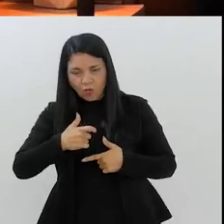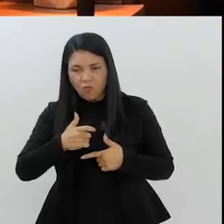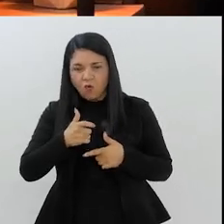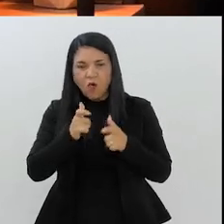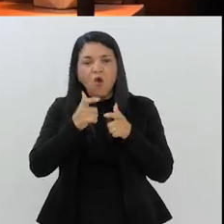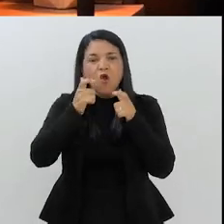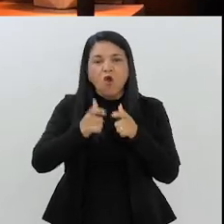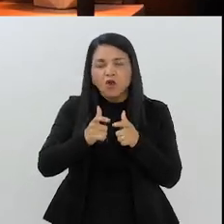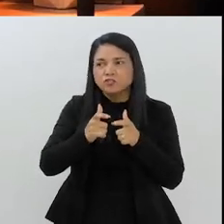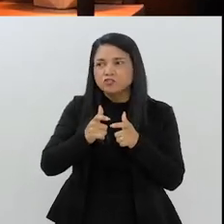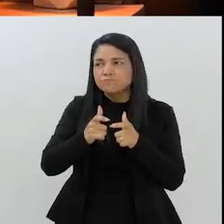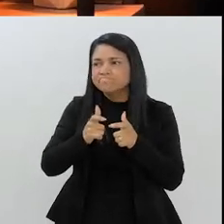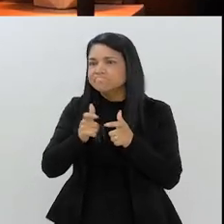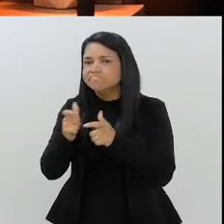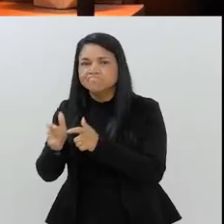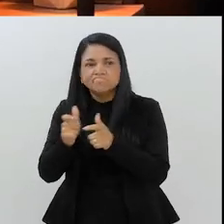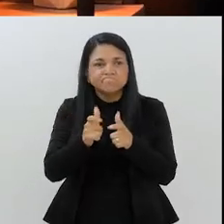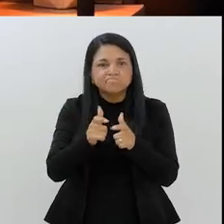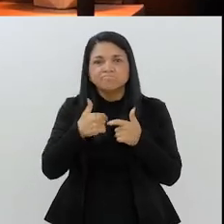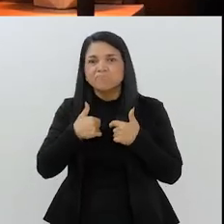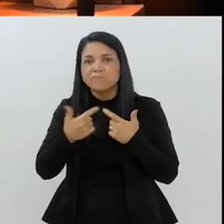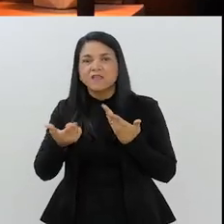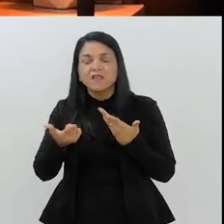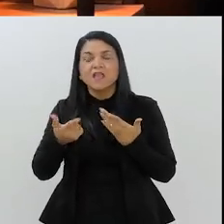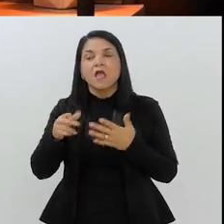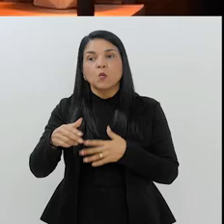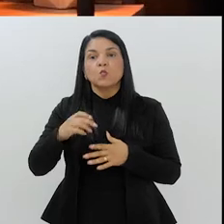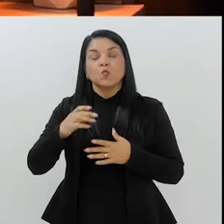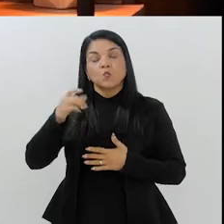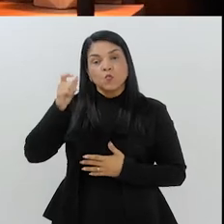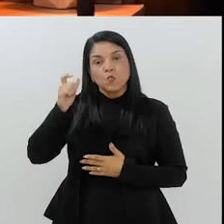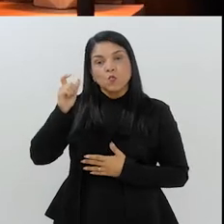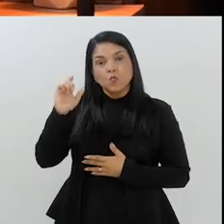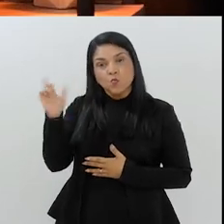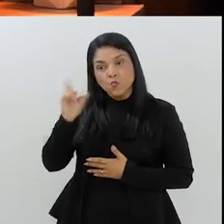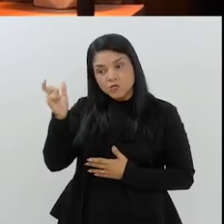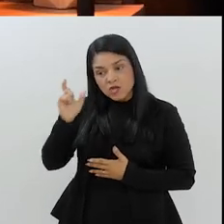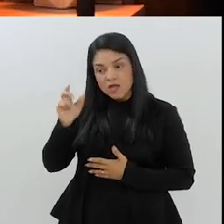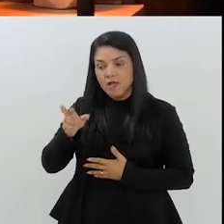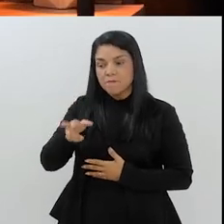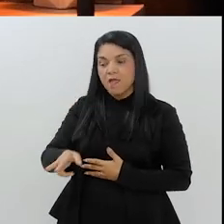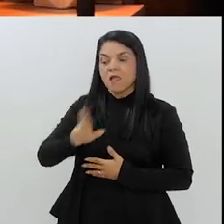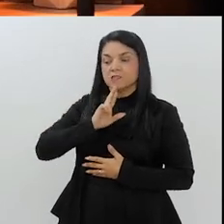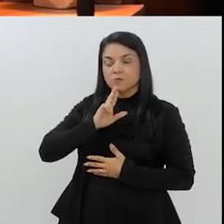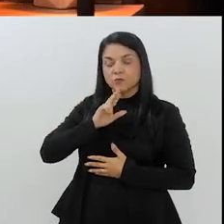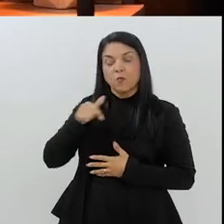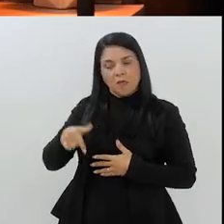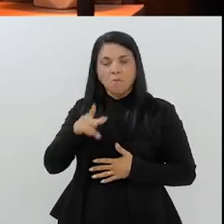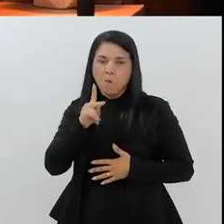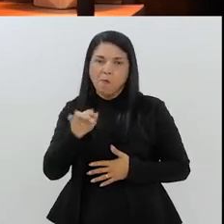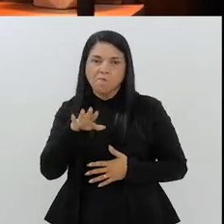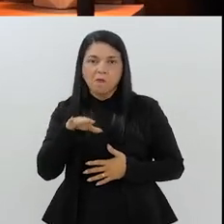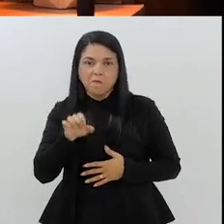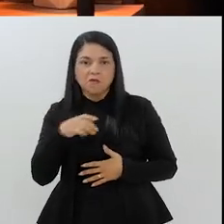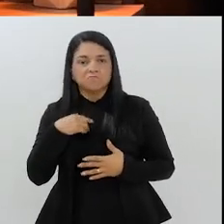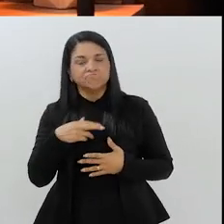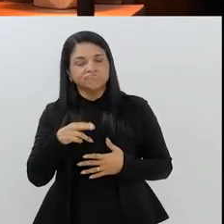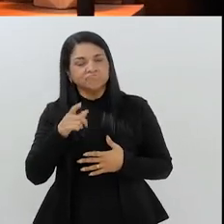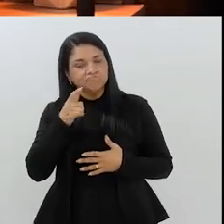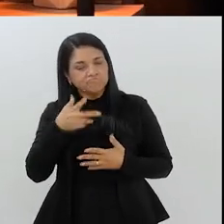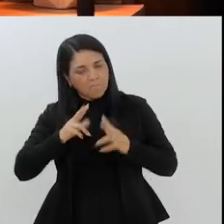vim, para onde eu vou, para mim, o islã respondeu. Então, a partir do momento que meus pais, a família, de um modo geral, enxergou isso,